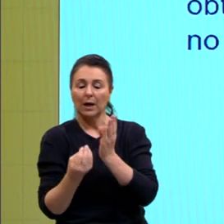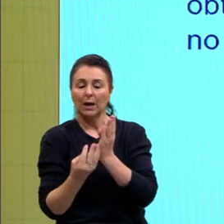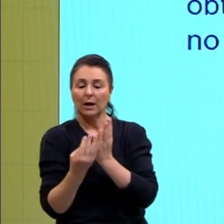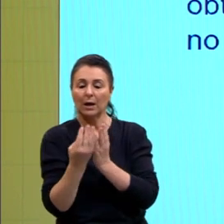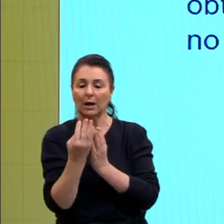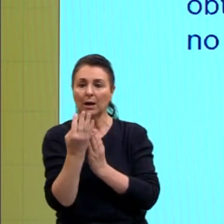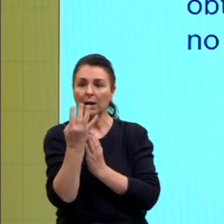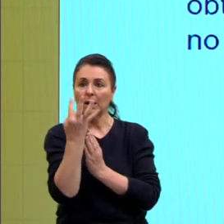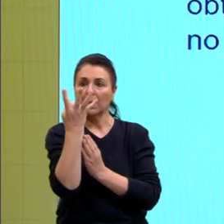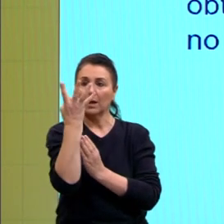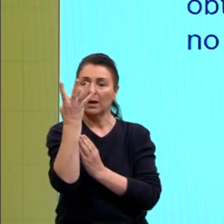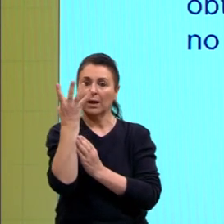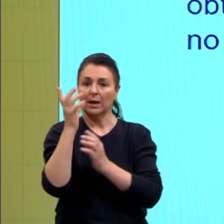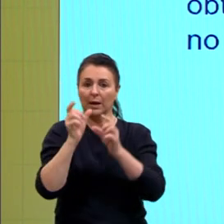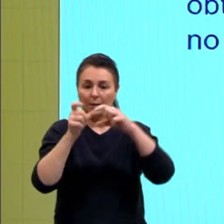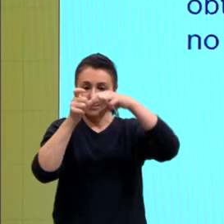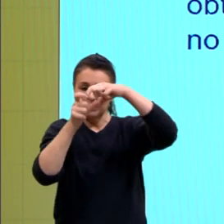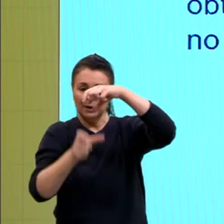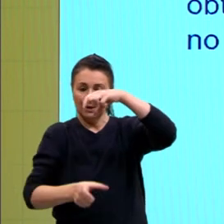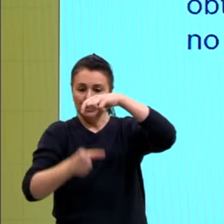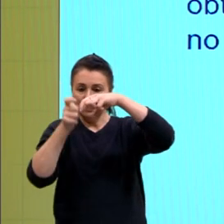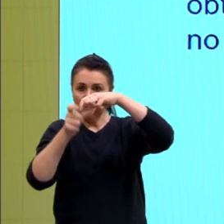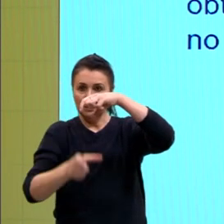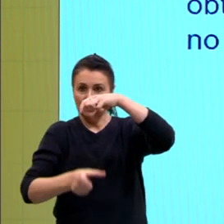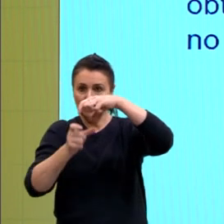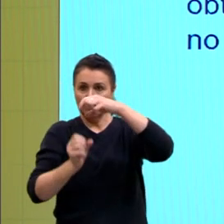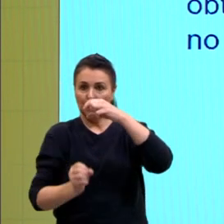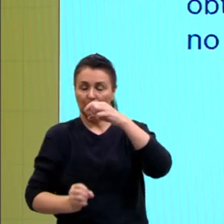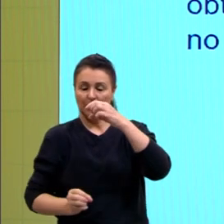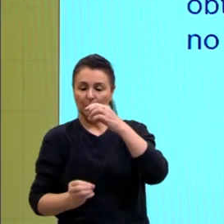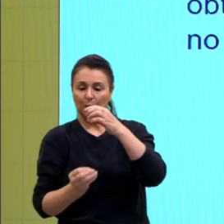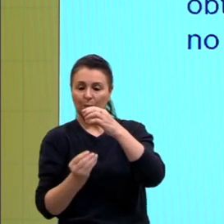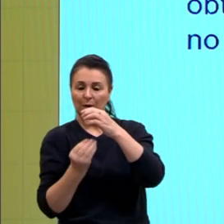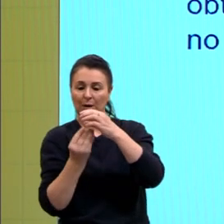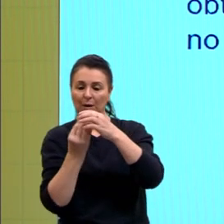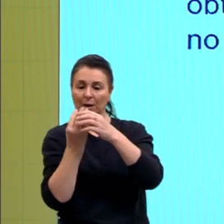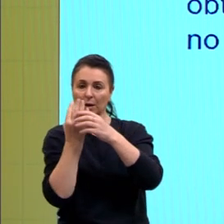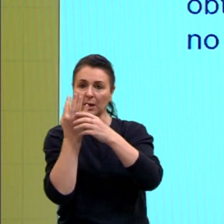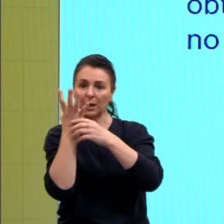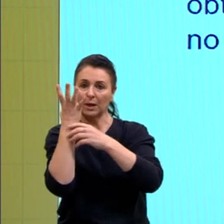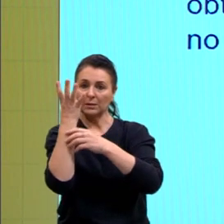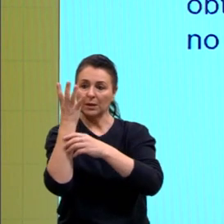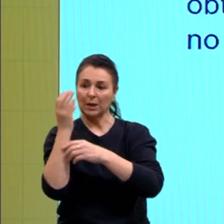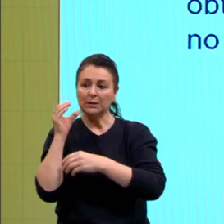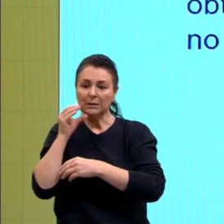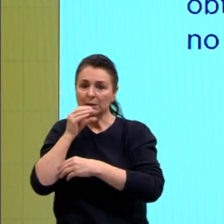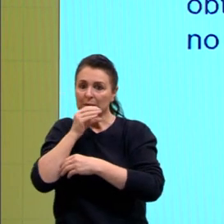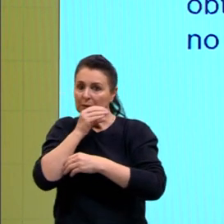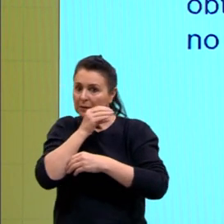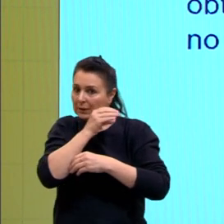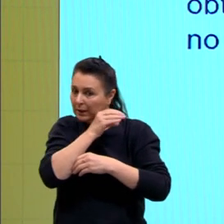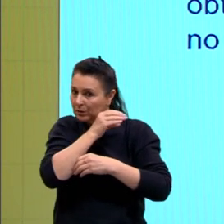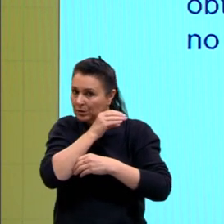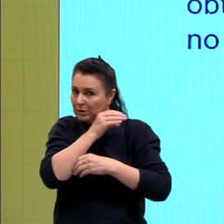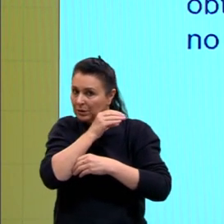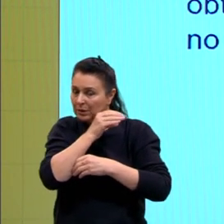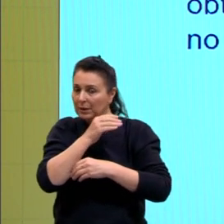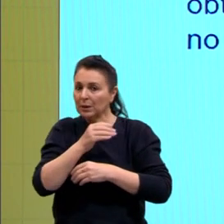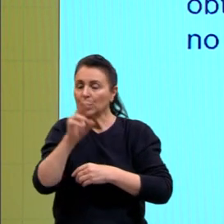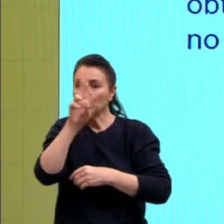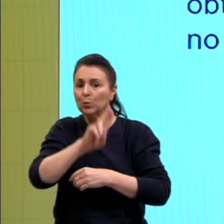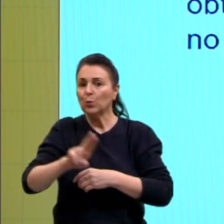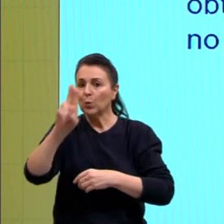energia elétrica. Só que, em vez de eu ter a energia nuclear esquentando, eu vou ter justamente a energia da Terra, né,